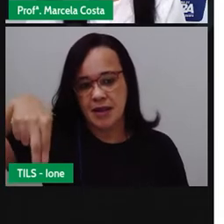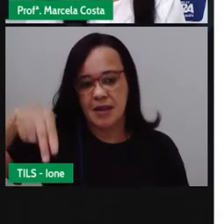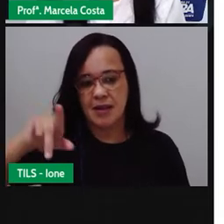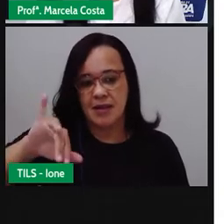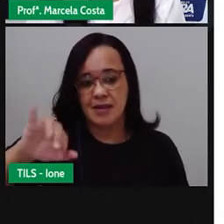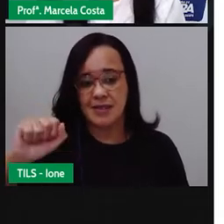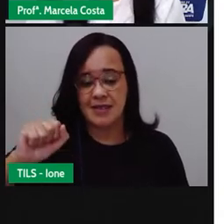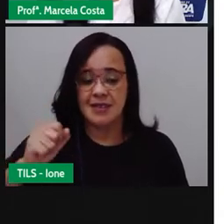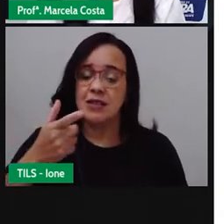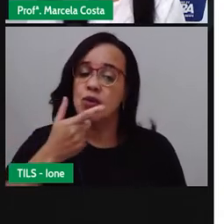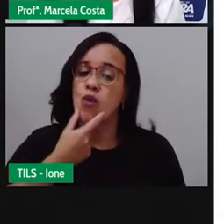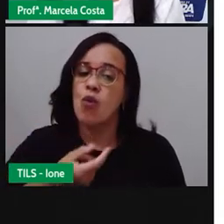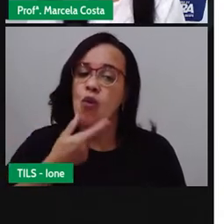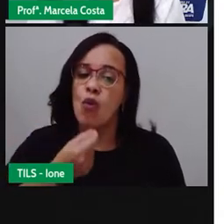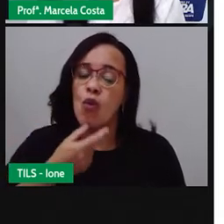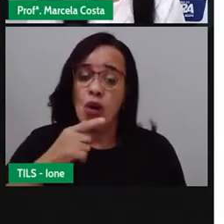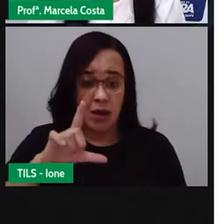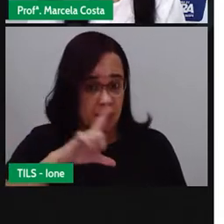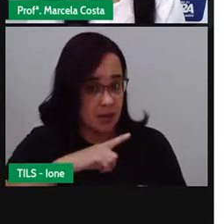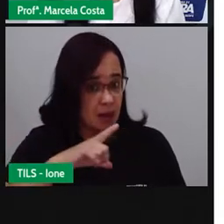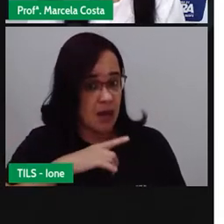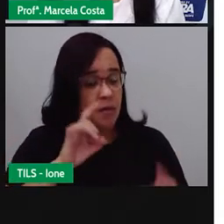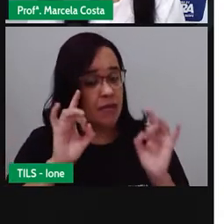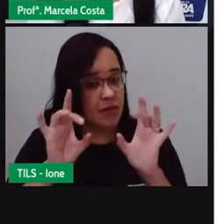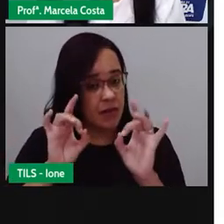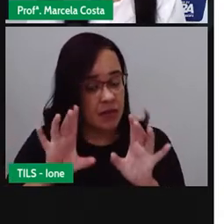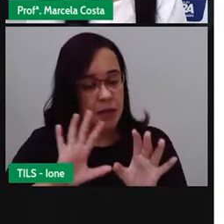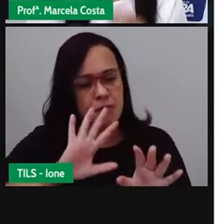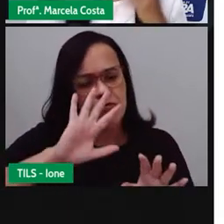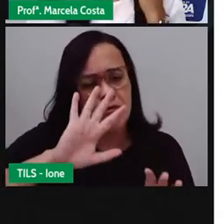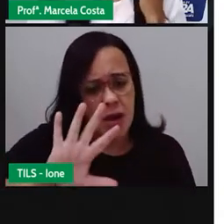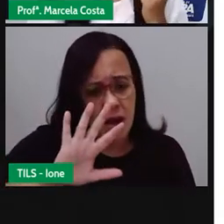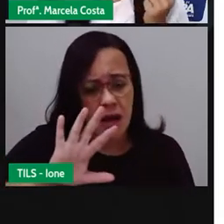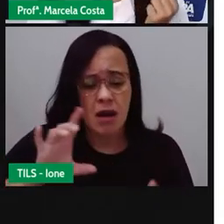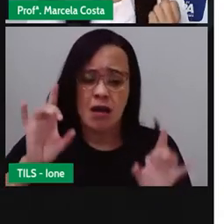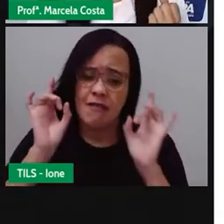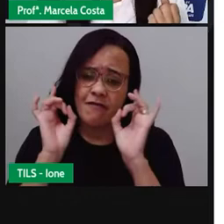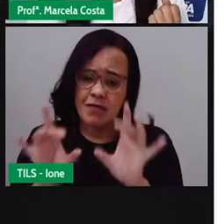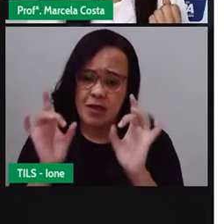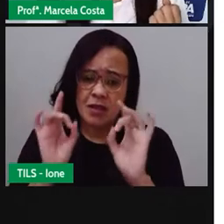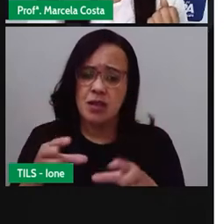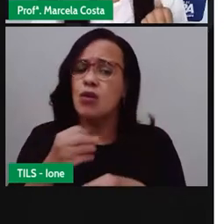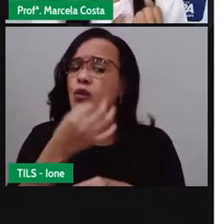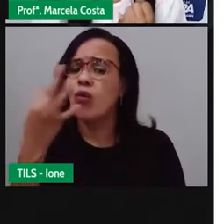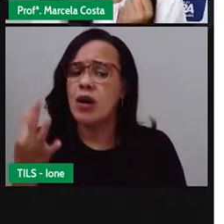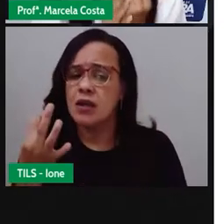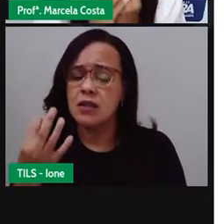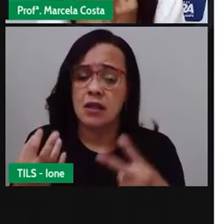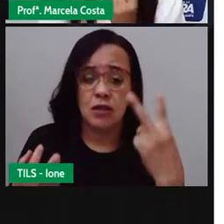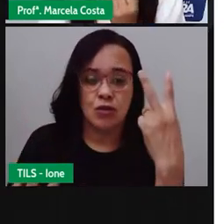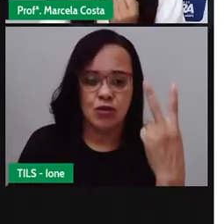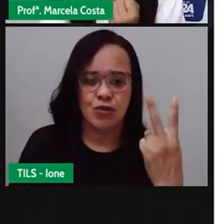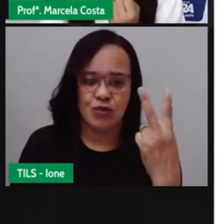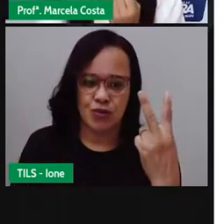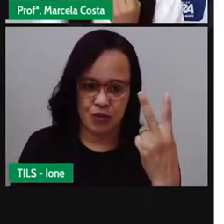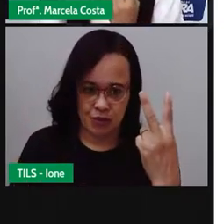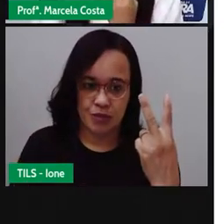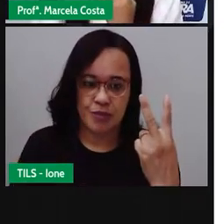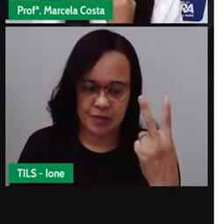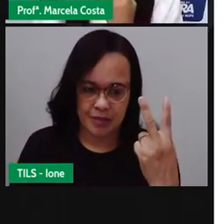Então, ele conseguiu vender. Se ele tinha 22 e ele vendeu